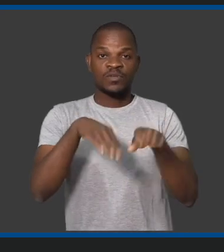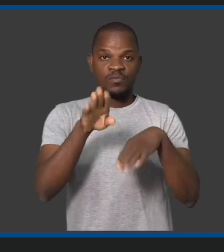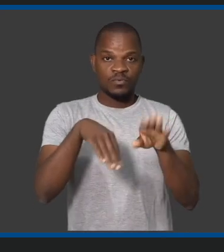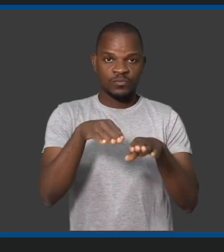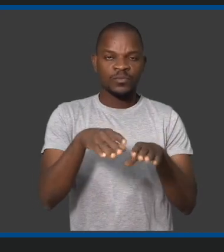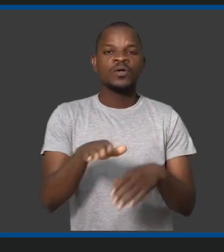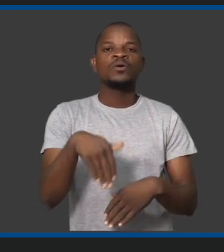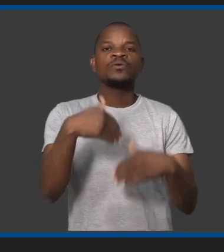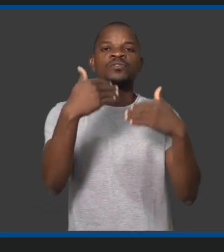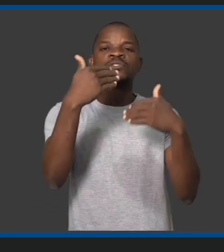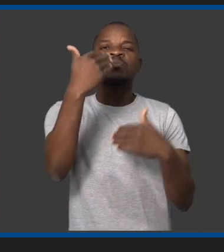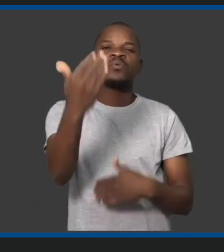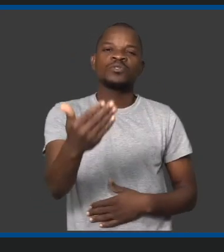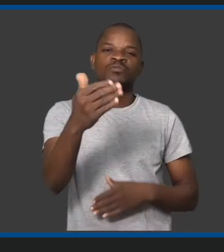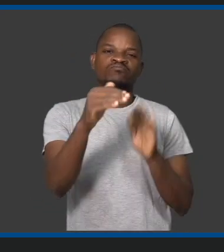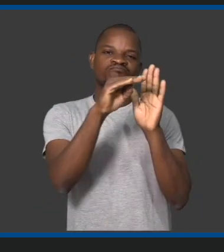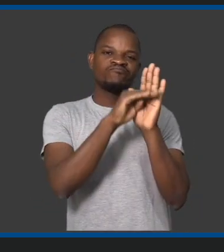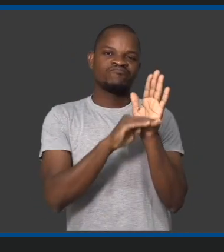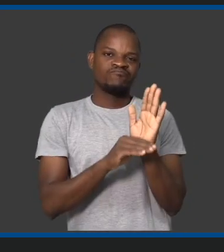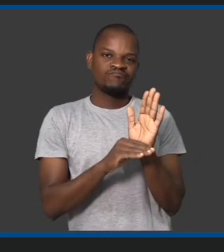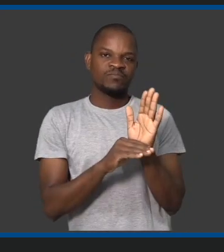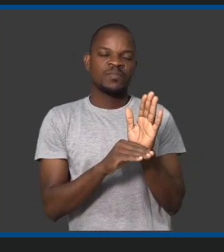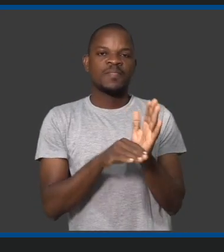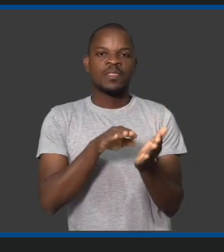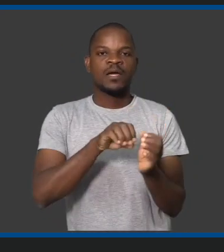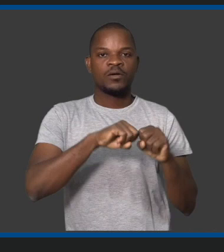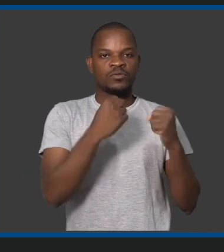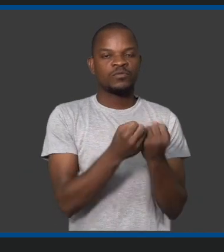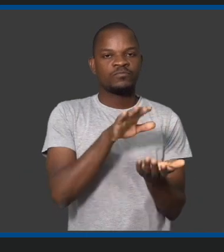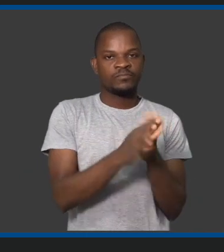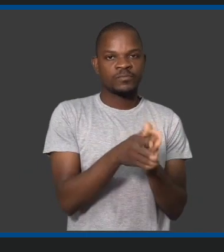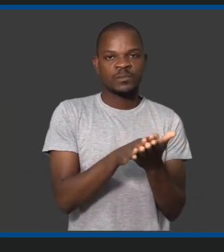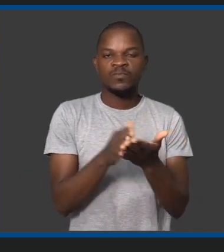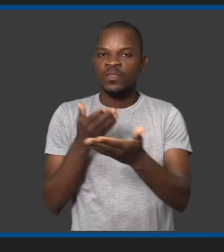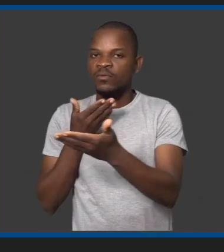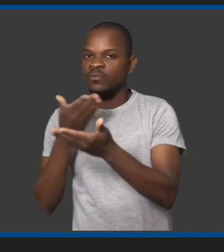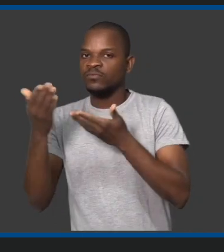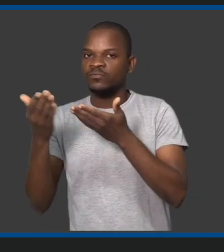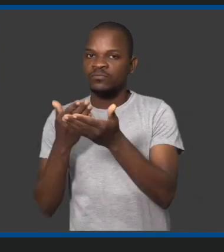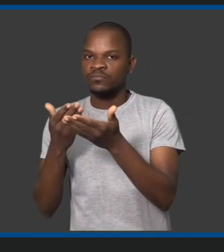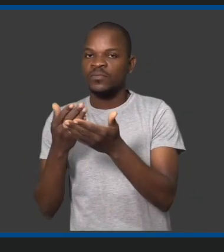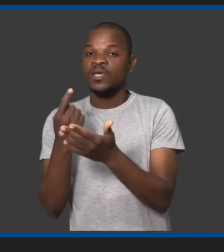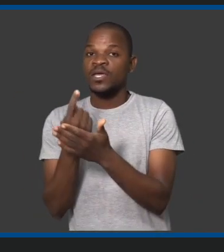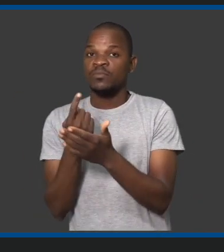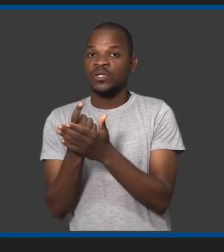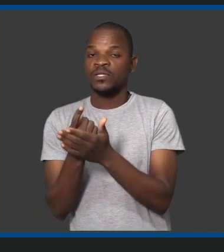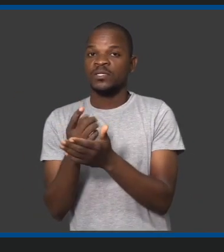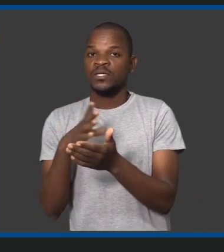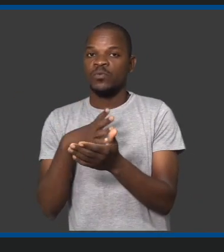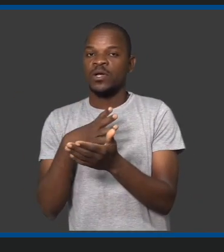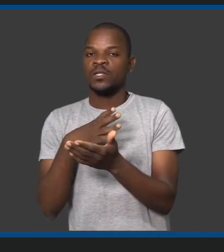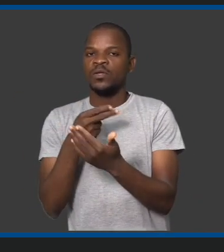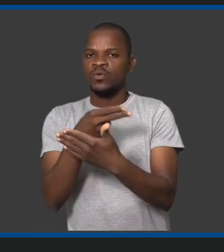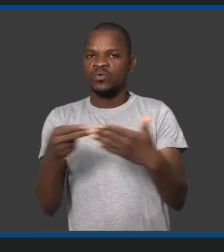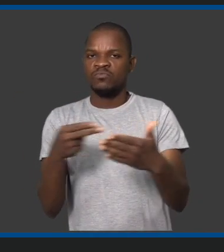lista dos repórteres desportivos, a Amide vai acionar os mecanismos adequados que passam por mandar uma lista